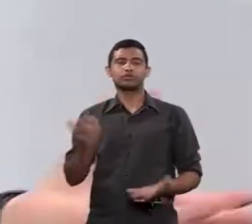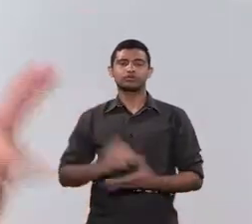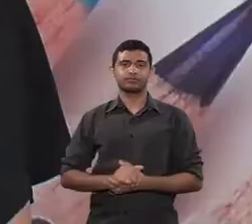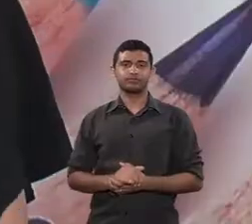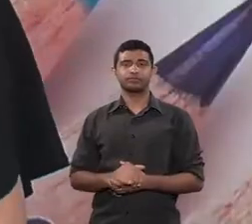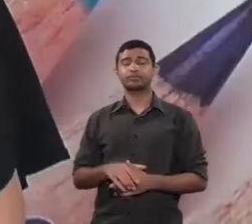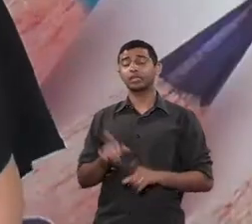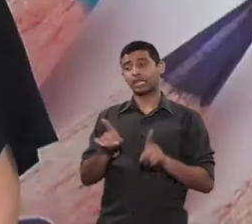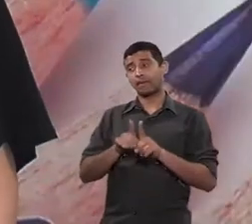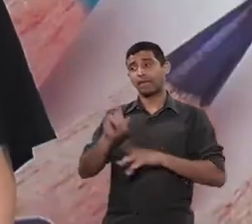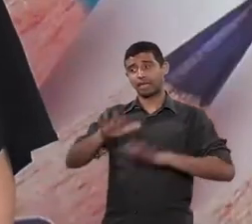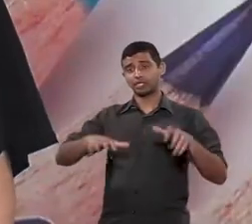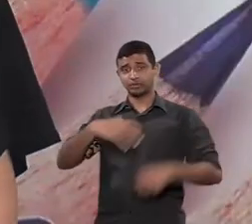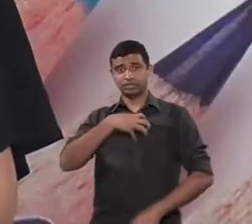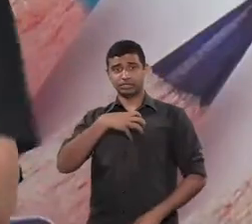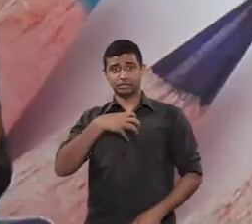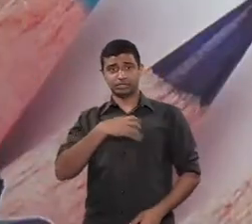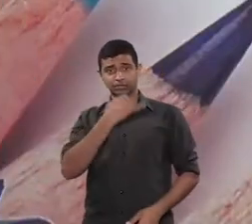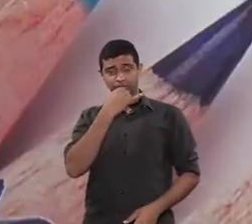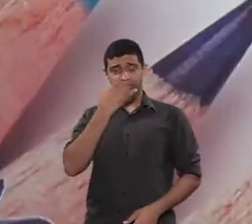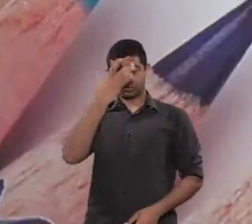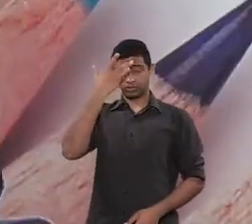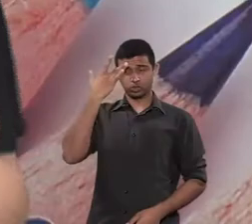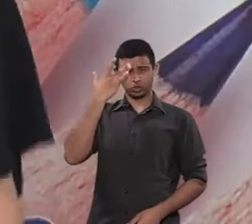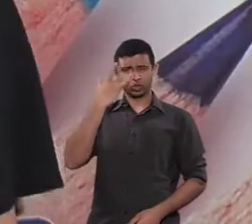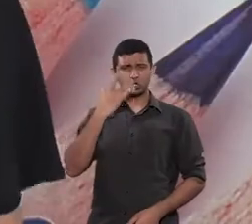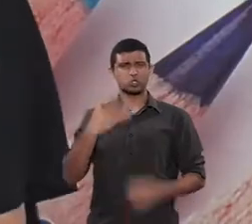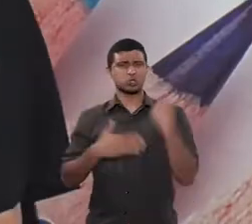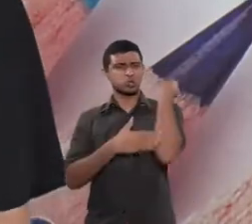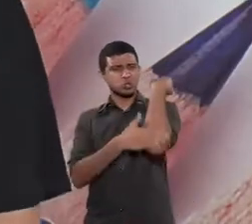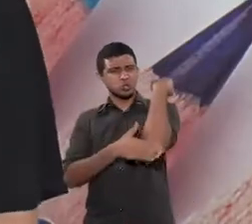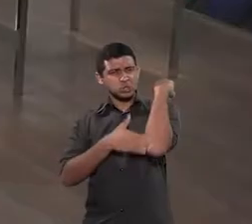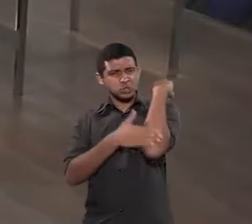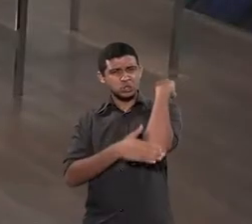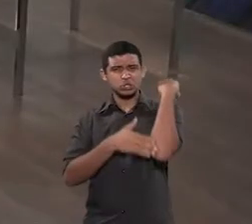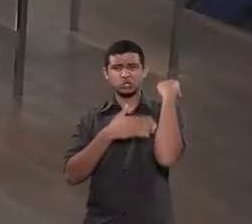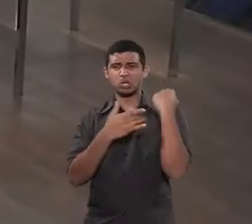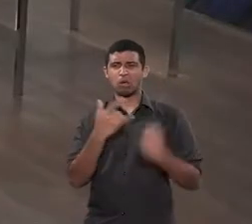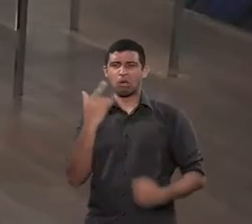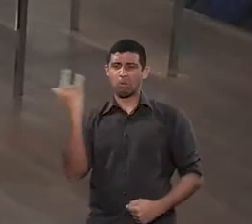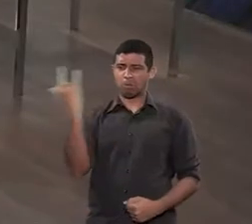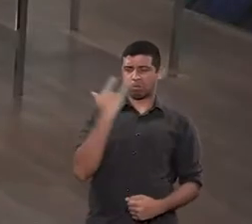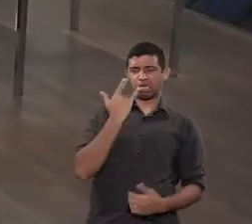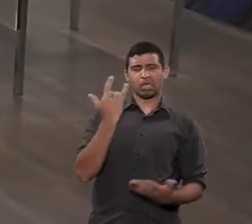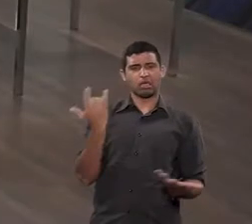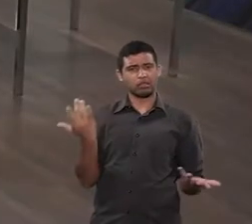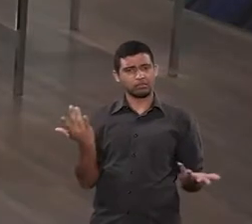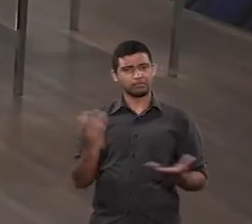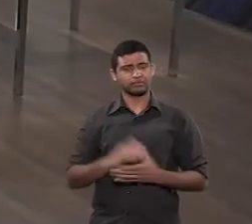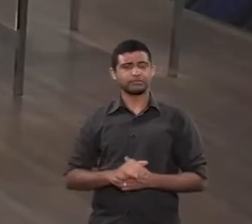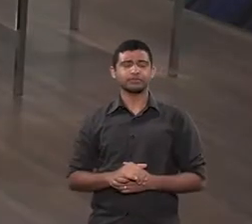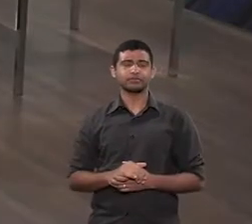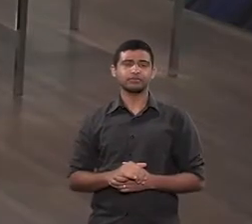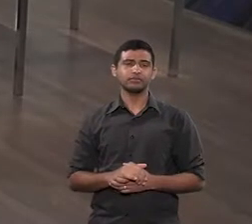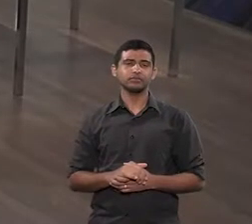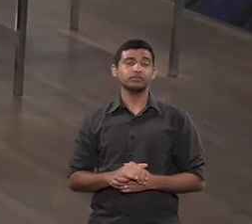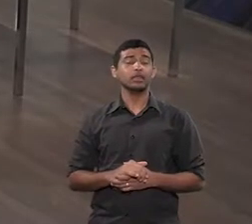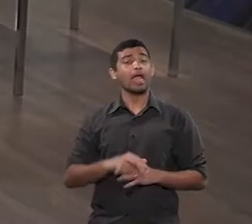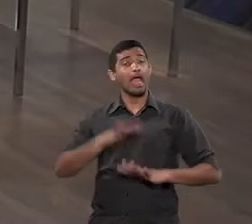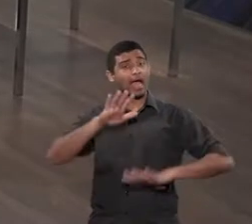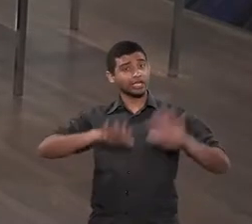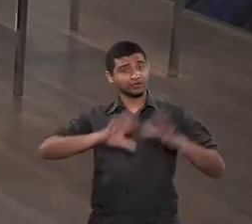Pode ser também uma questão sentimental, né? A está ferida por traição. Por traição, enfim. E, muitas vezes, até